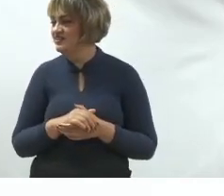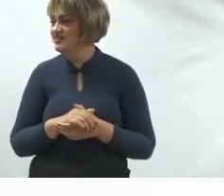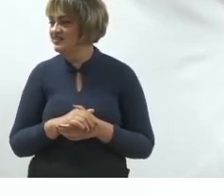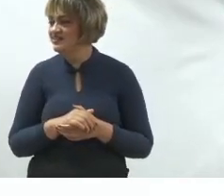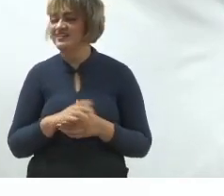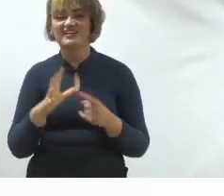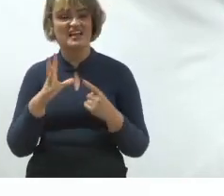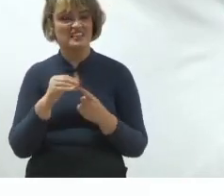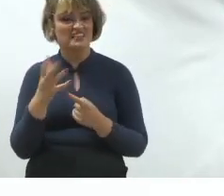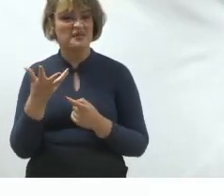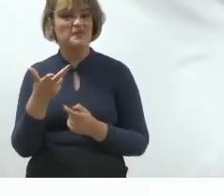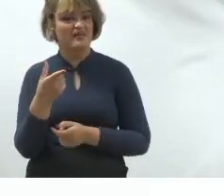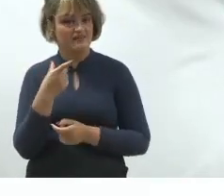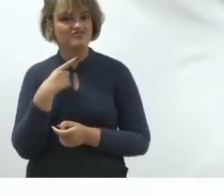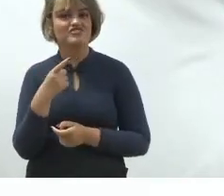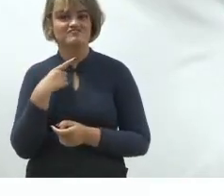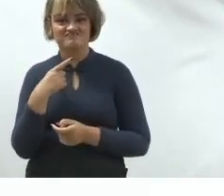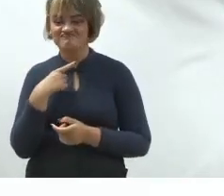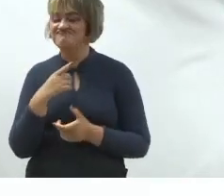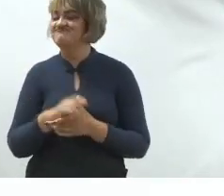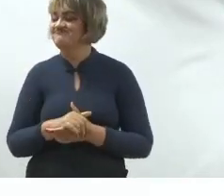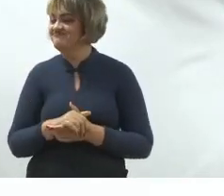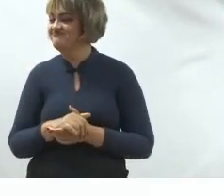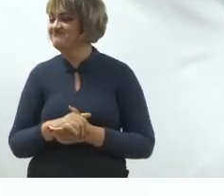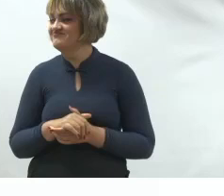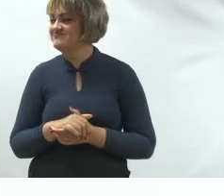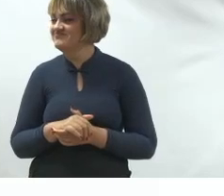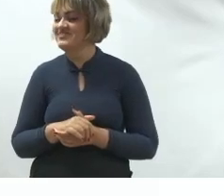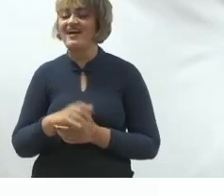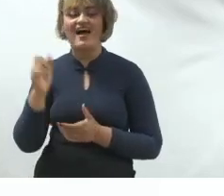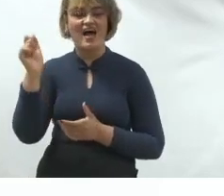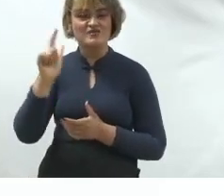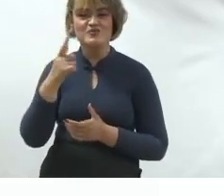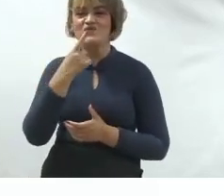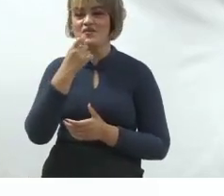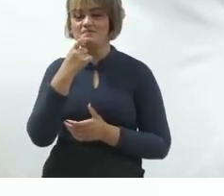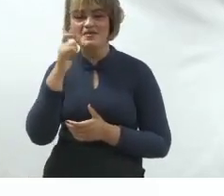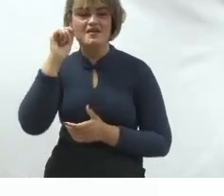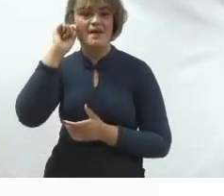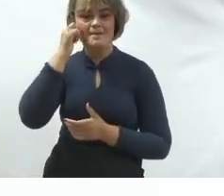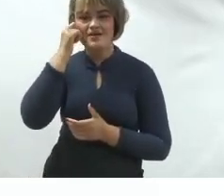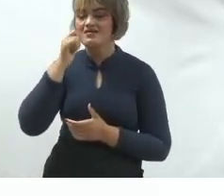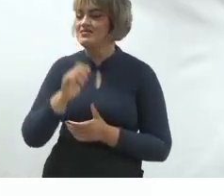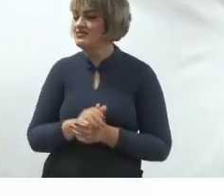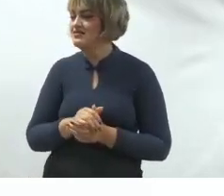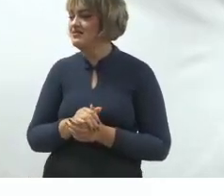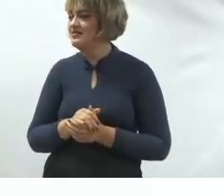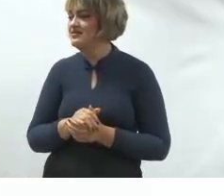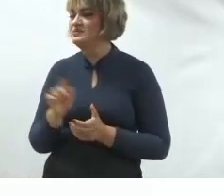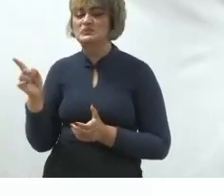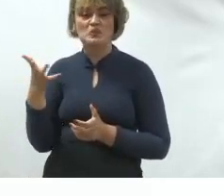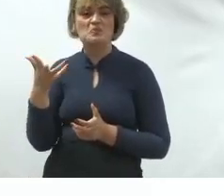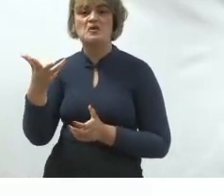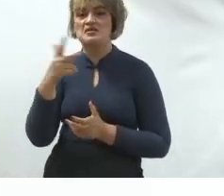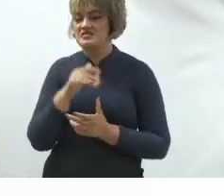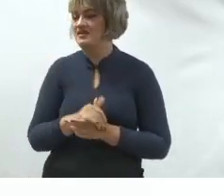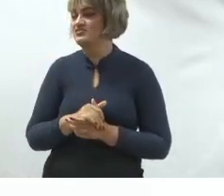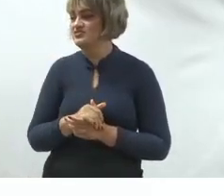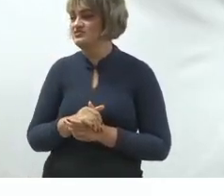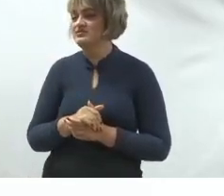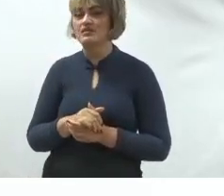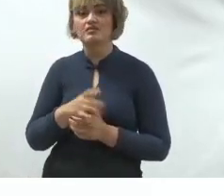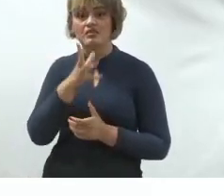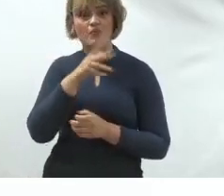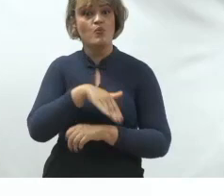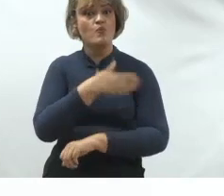Compacto. Qualidade. Olha isso. Duas azuis, uma vermelha, uma preta. Tudo de qualidade. Viu o ano todo.